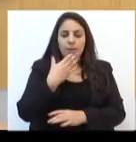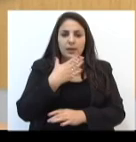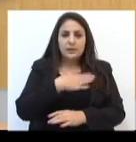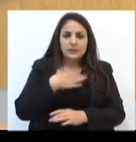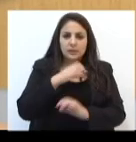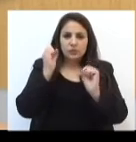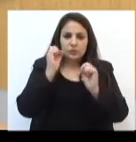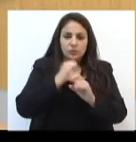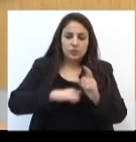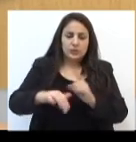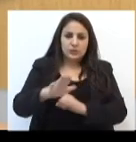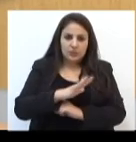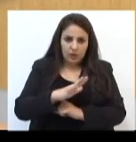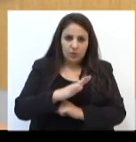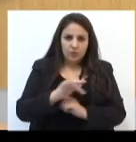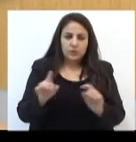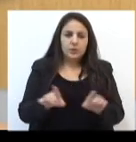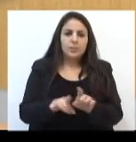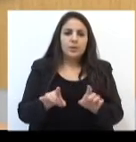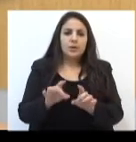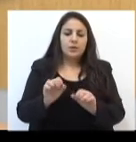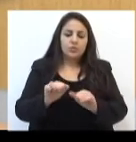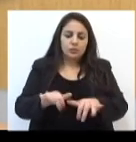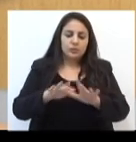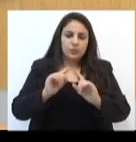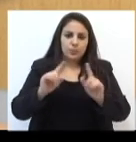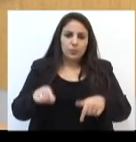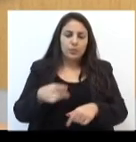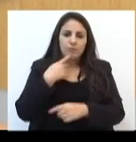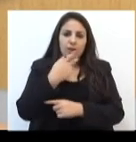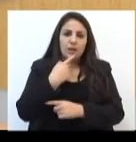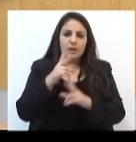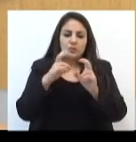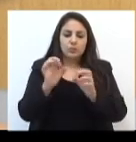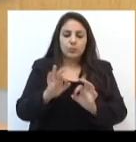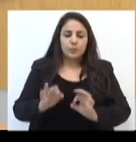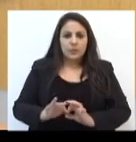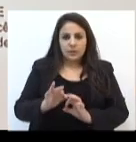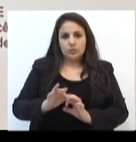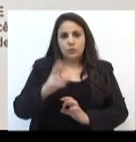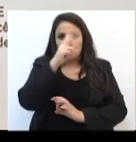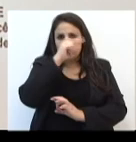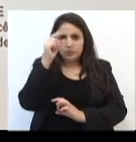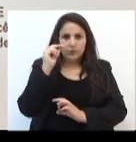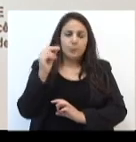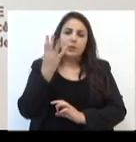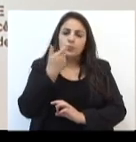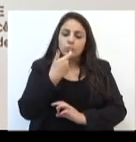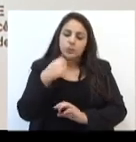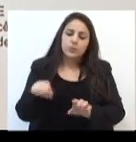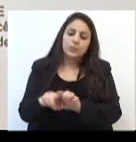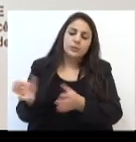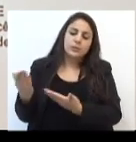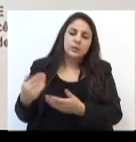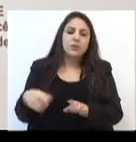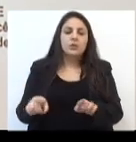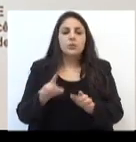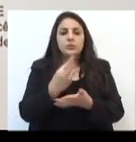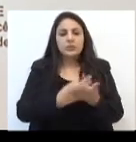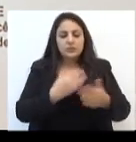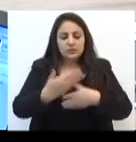uma audiência pública para tratar do plano municipal da infância e da juventude. O texto reúne ações